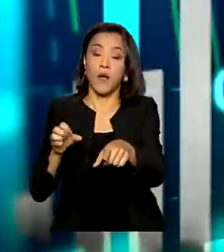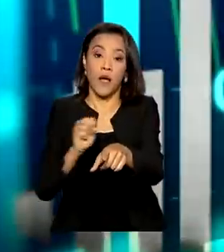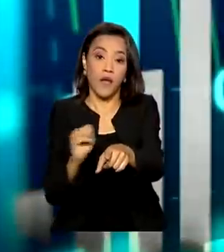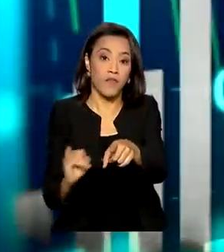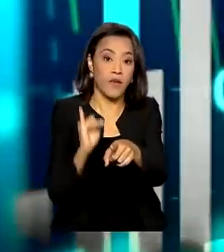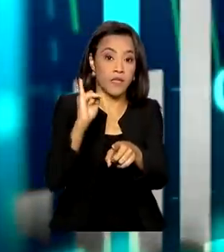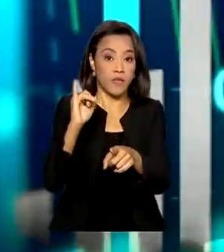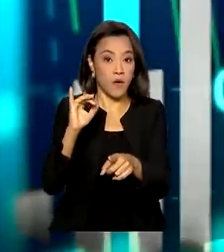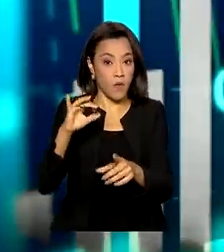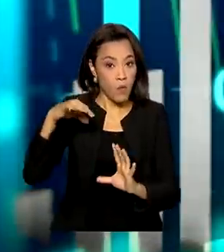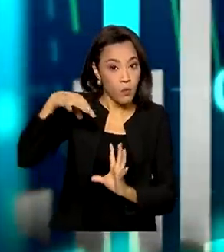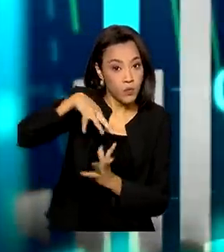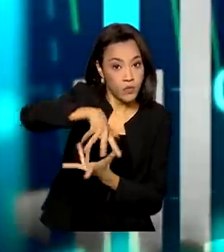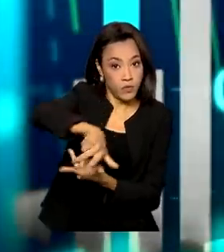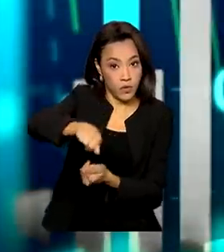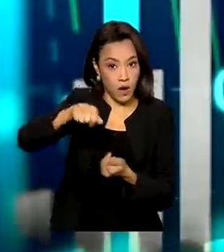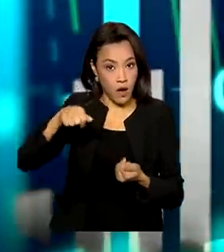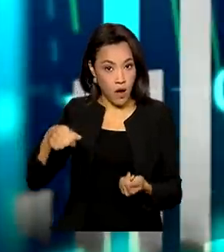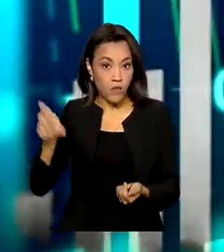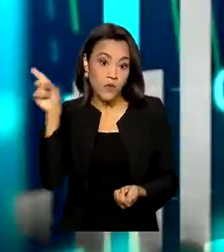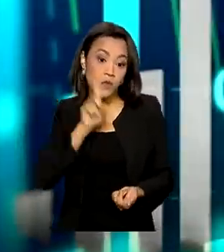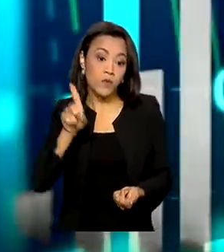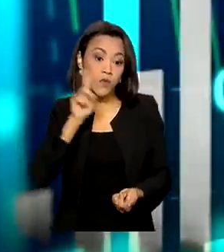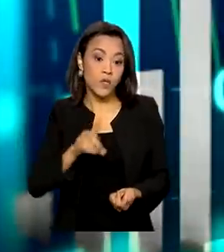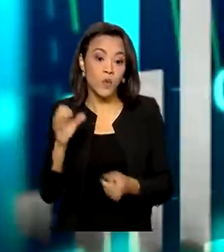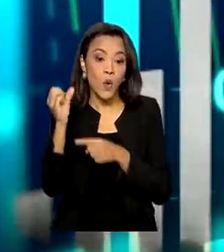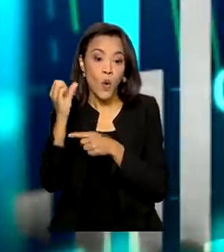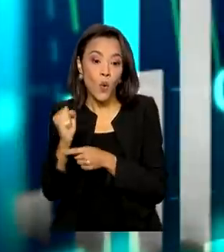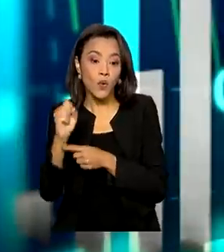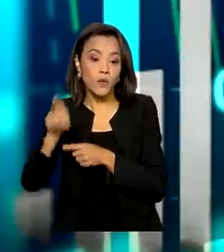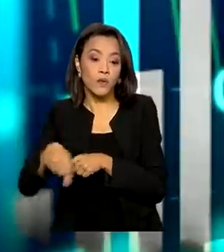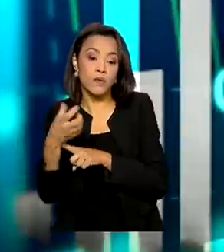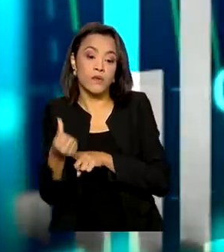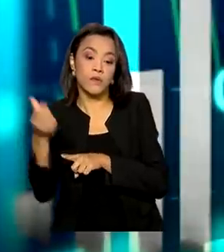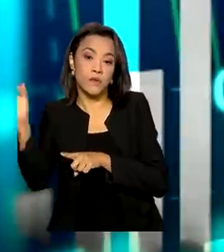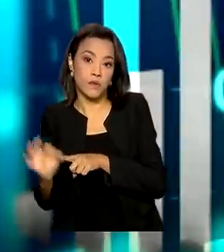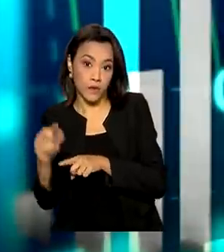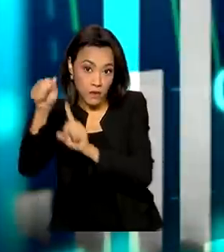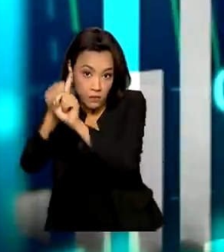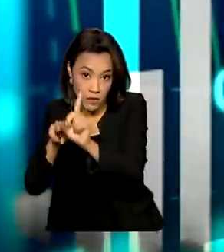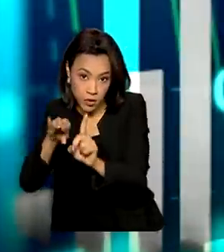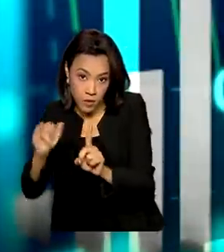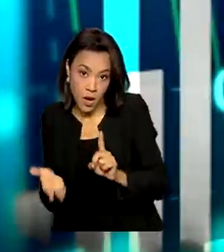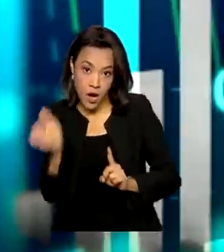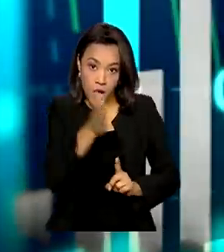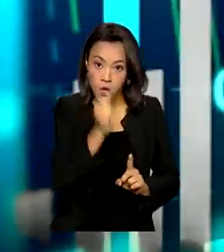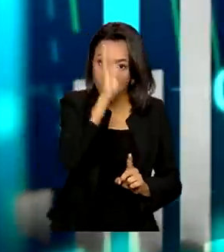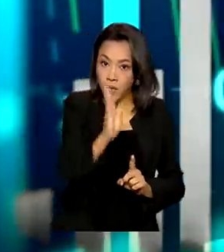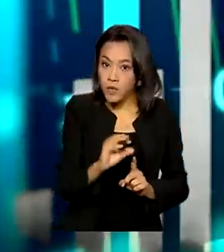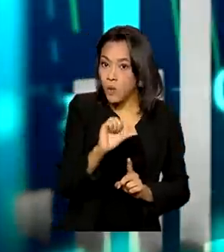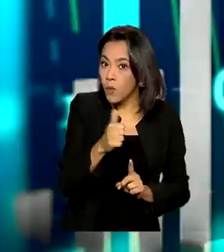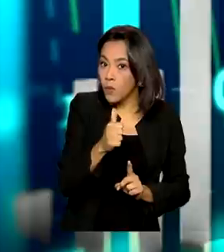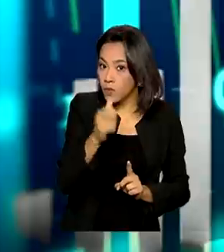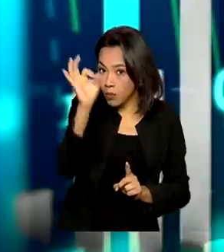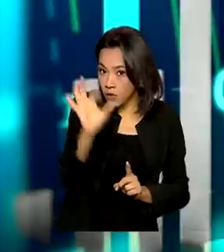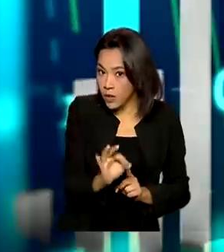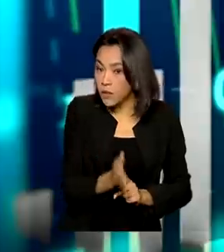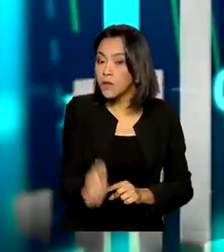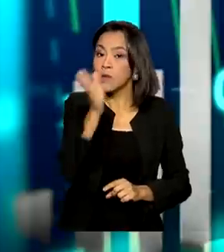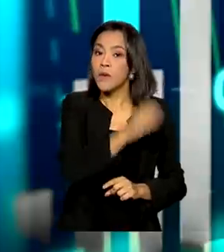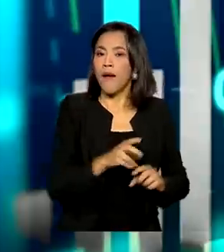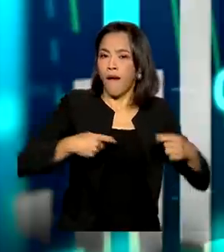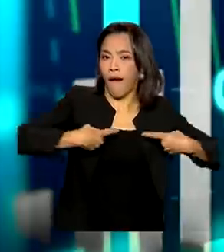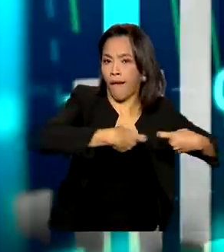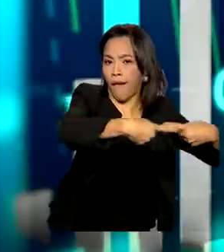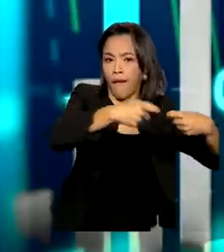só para citar um exemplo, os Estados Unidos chegou a 8,6% acumulado em maio, o Brasil chegou a 11%, a guerra na Ucrânia que